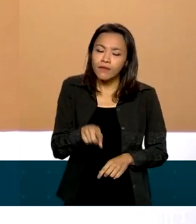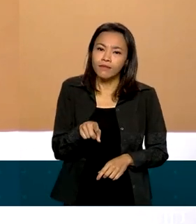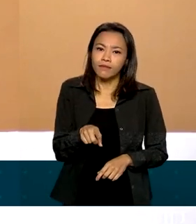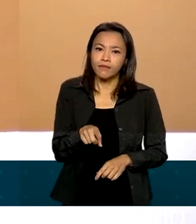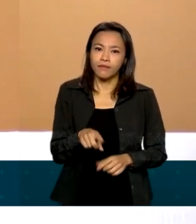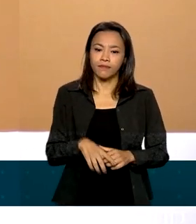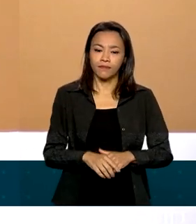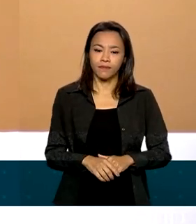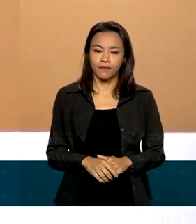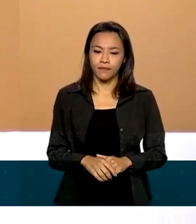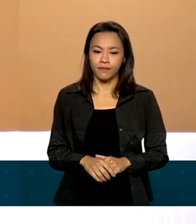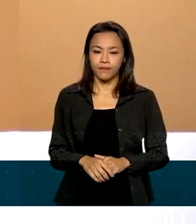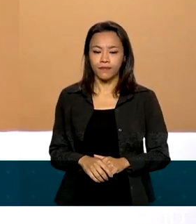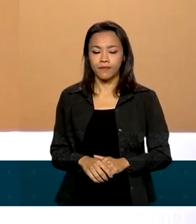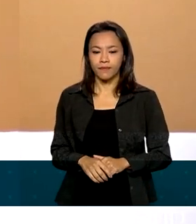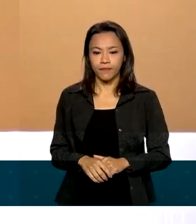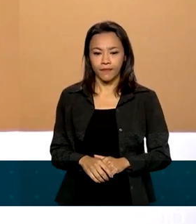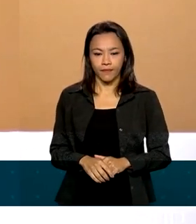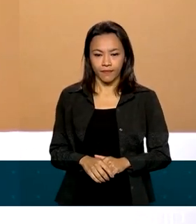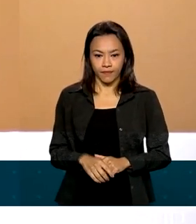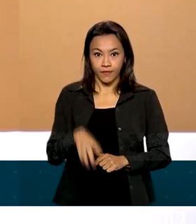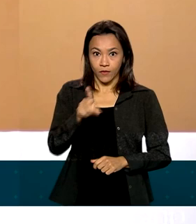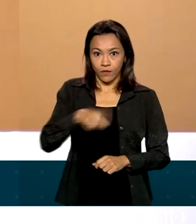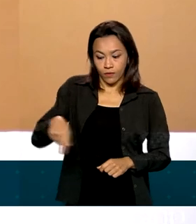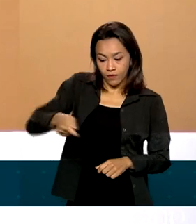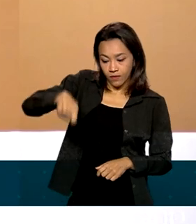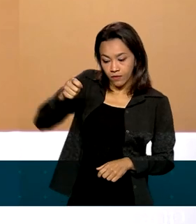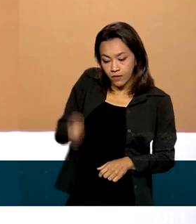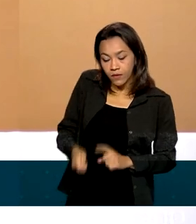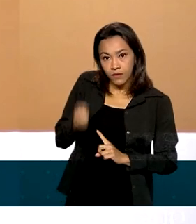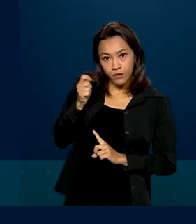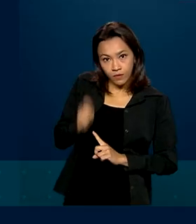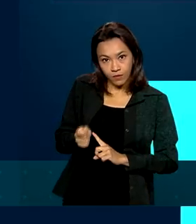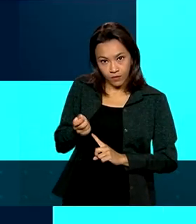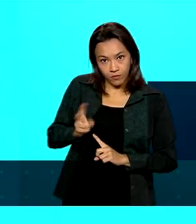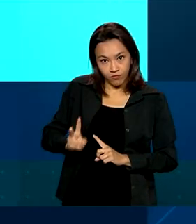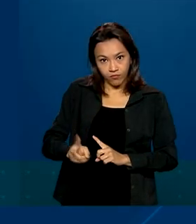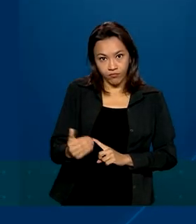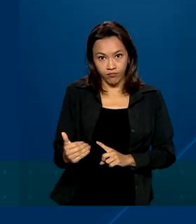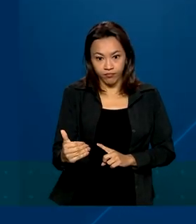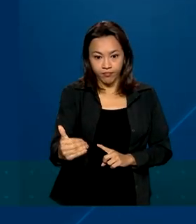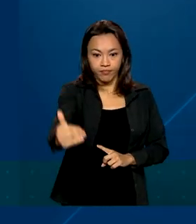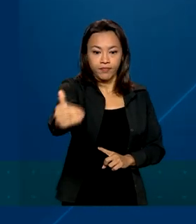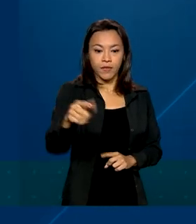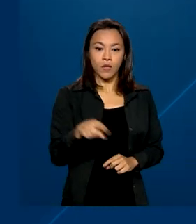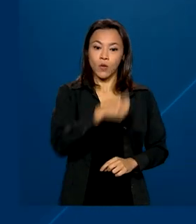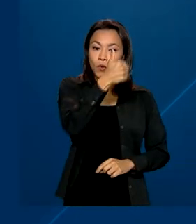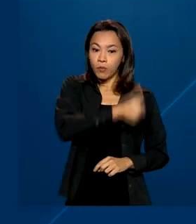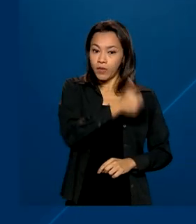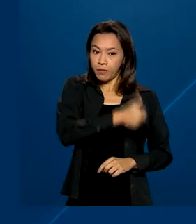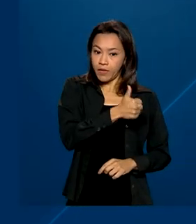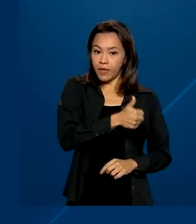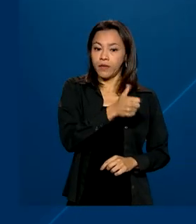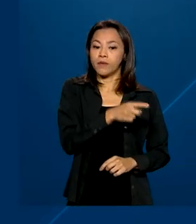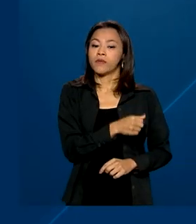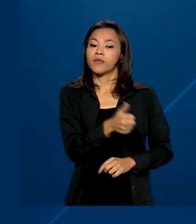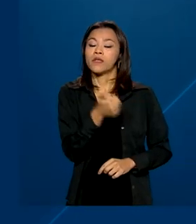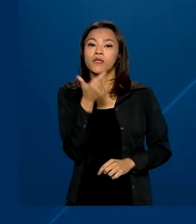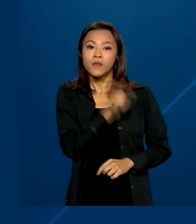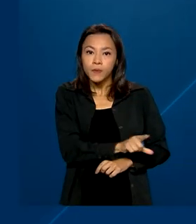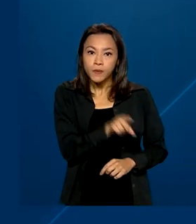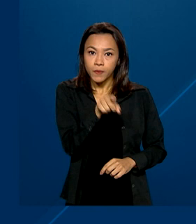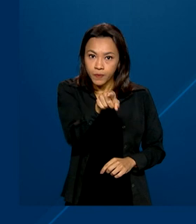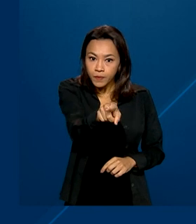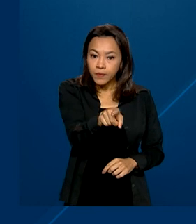dos leilões de oferta permanente. O primeiro e segundo ciclos da oferta permanente de